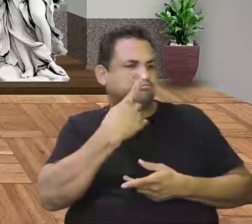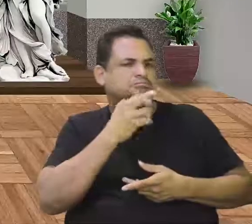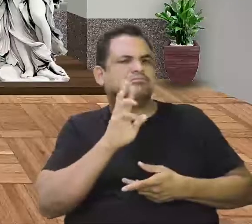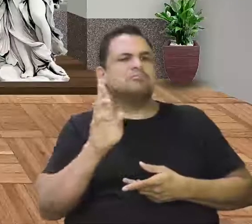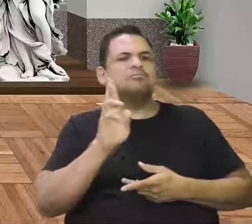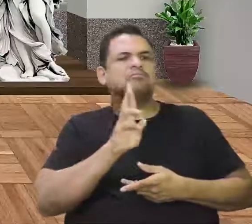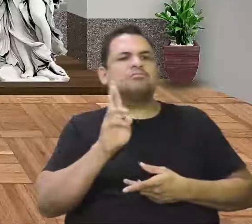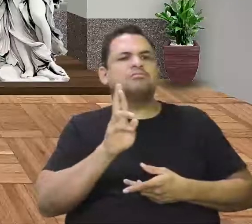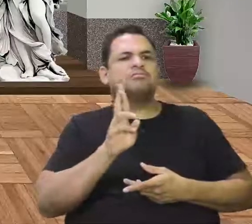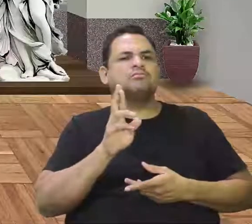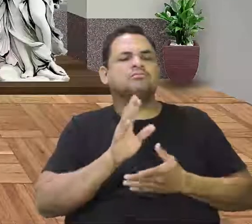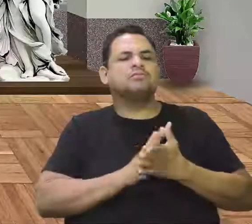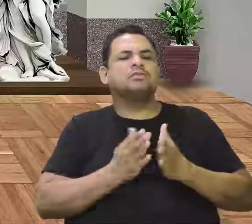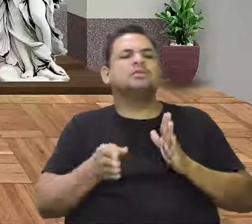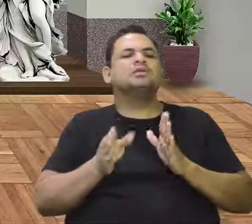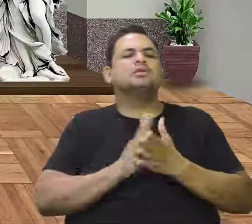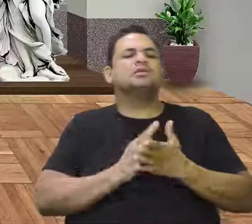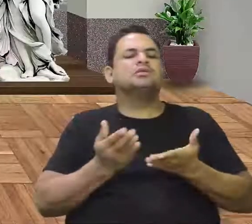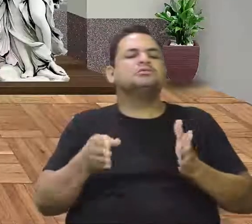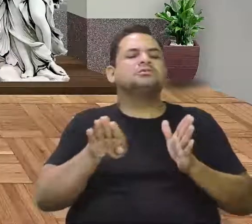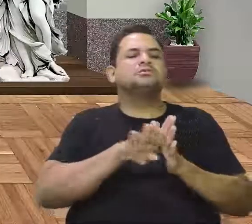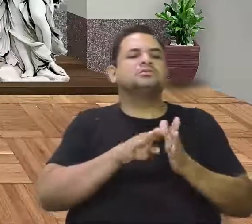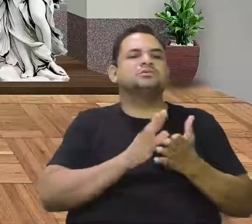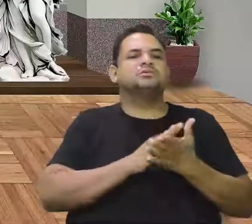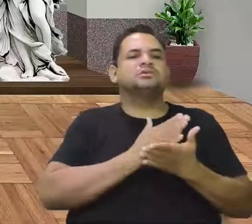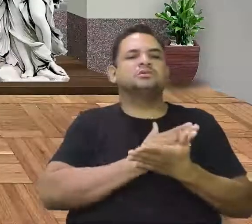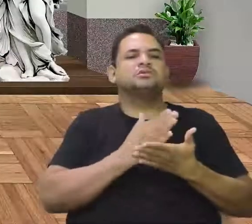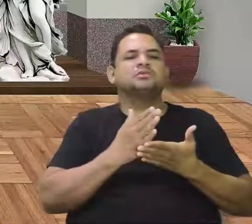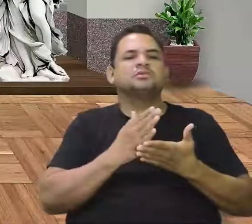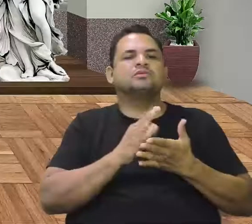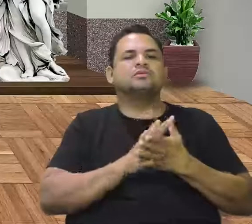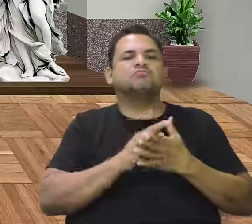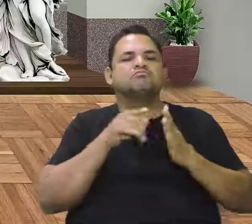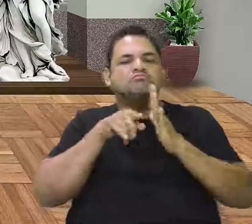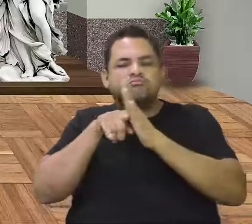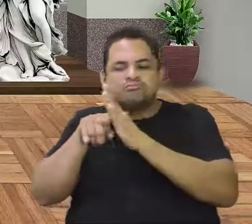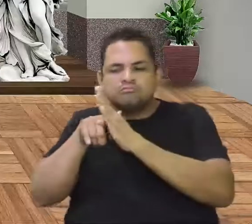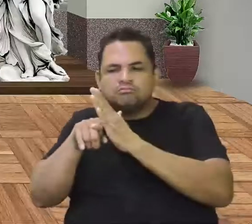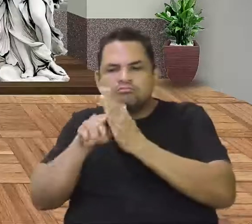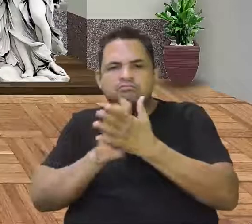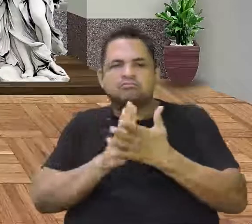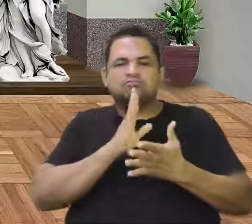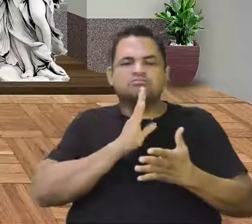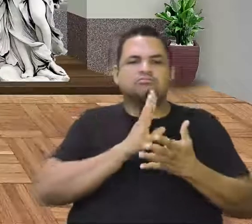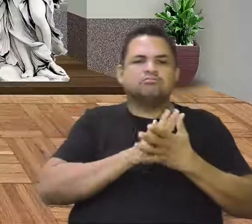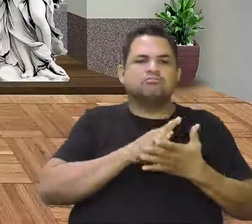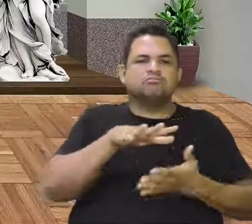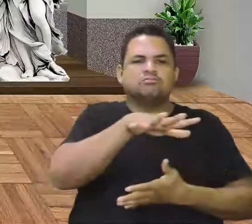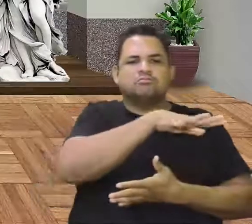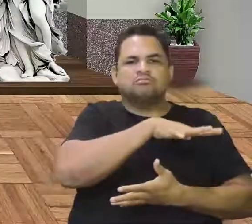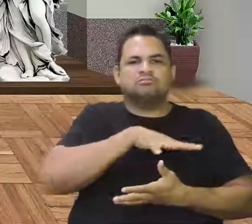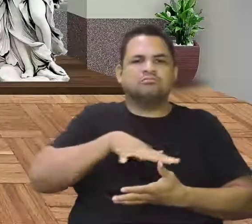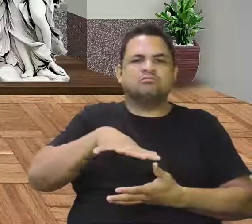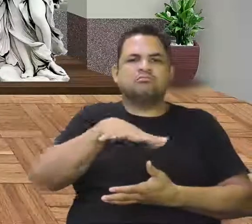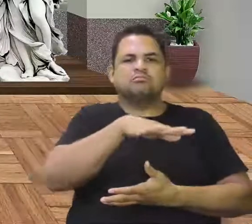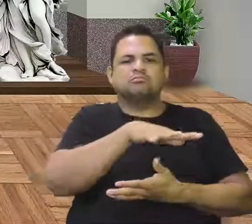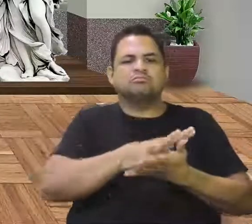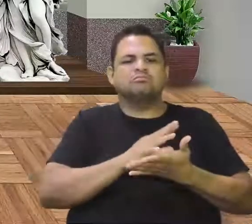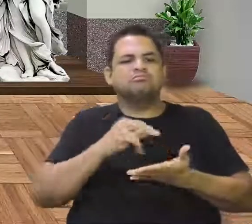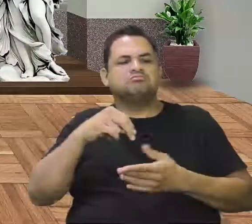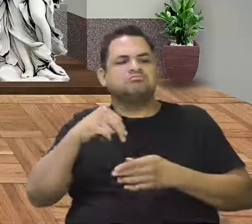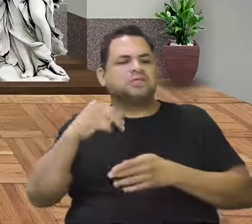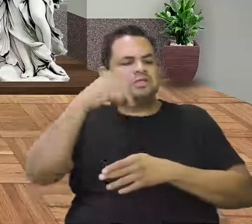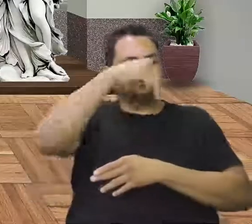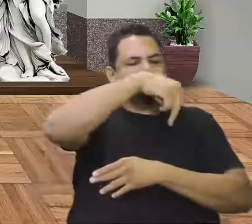que atracou. Ele começa a fazer estudo, reconhecimento das áreas. Desce lá, homem, veja lá o que tem.